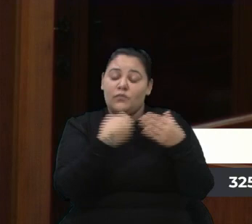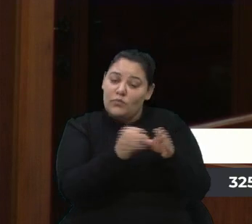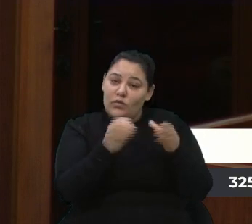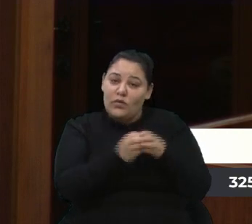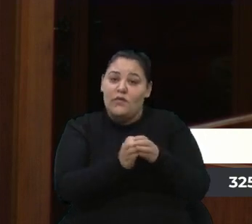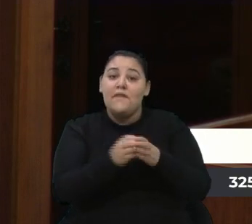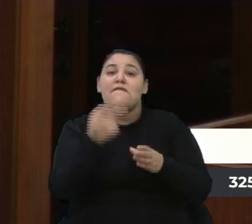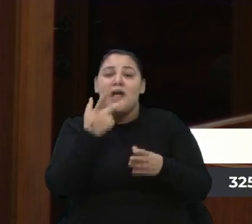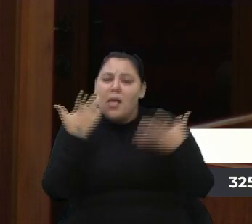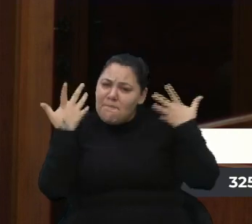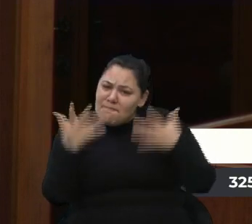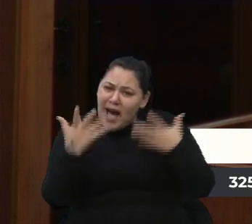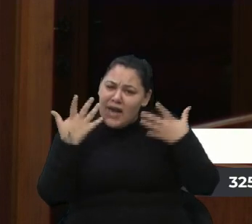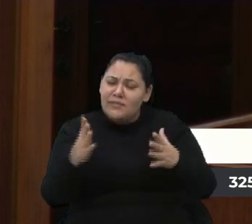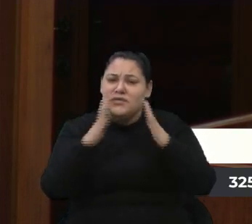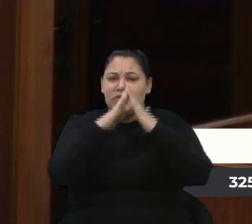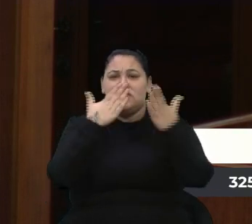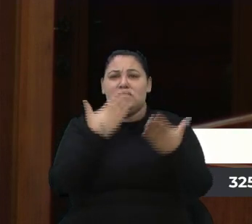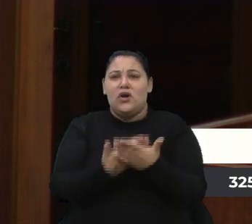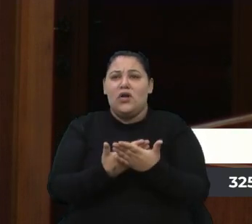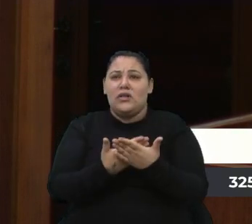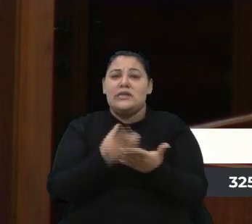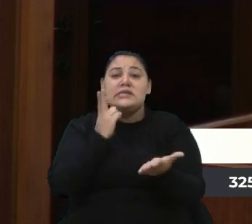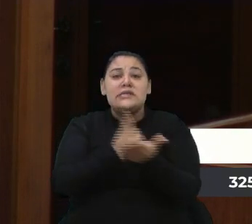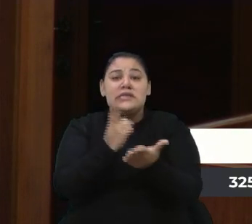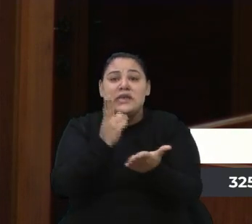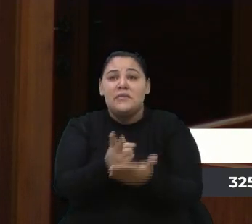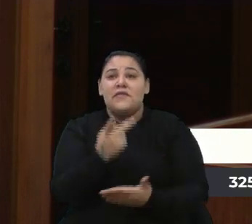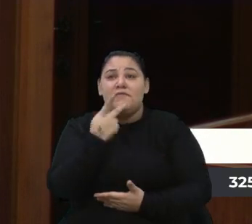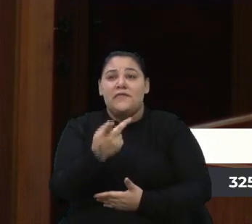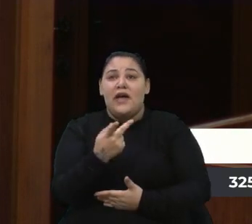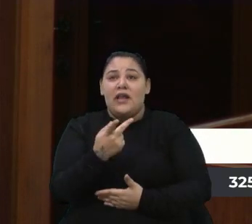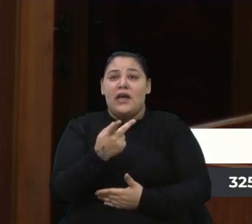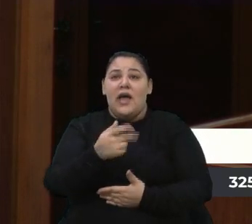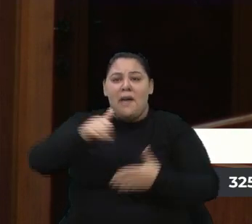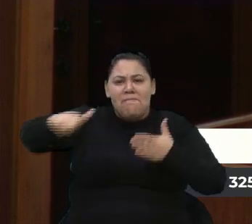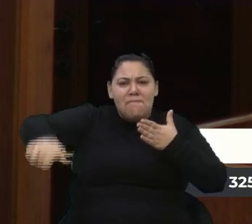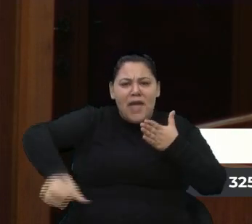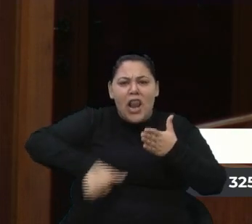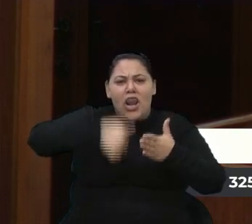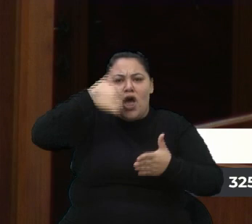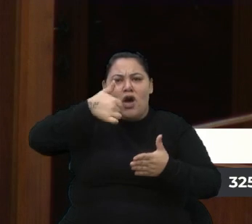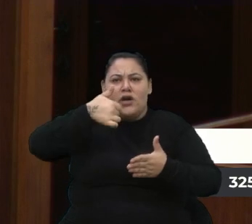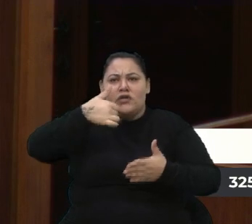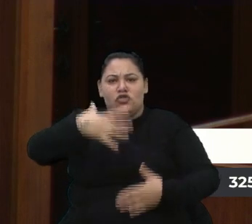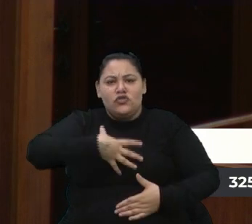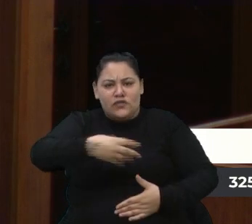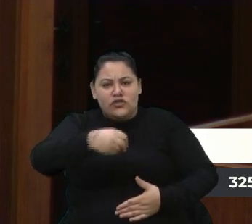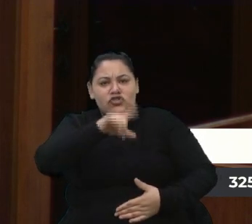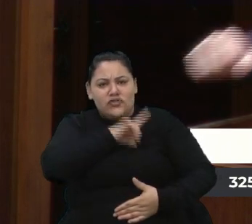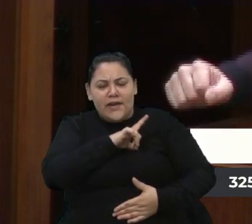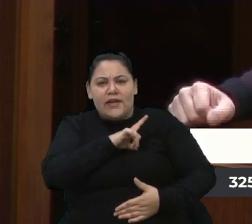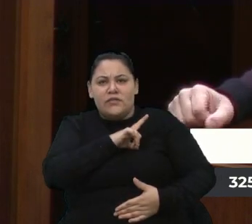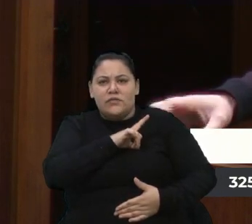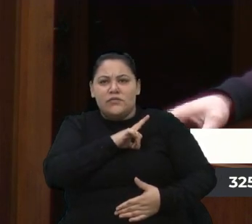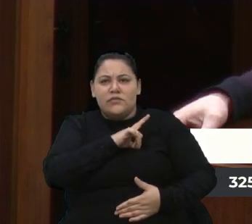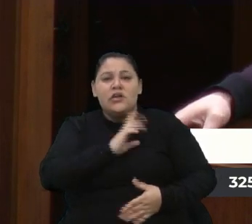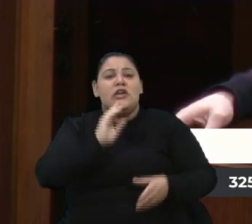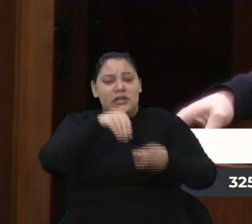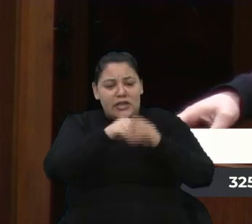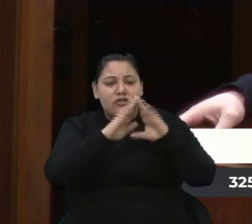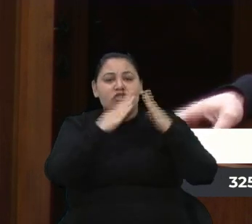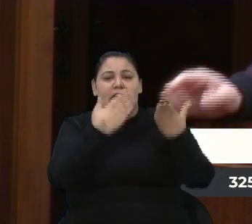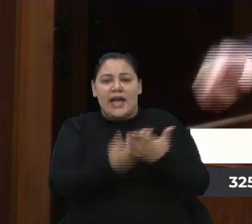elogiam a todo instante a melhora considerável que seus filhos tiveram, inclusive dentro de casa